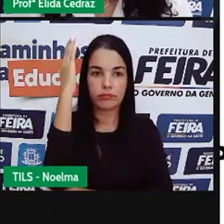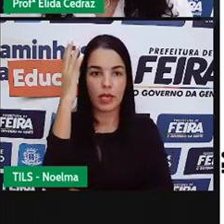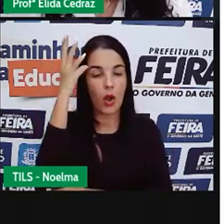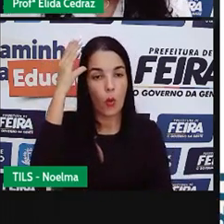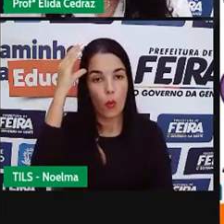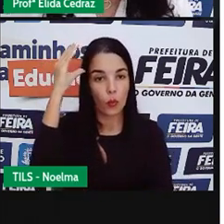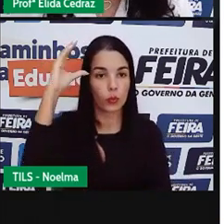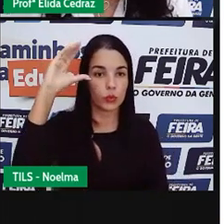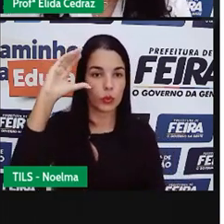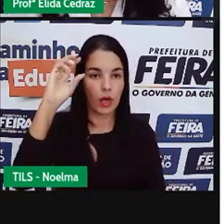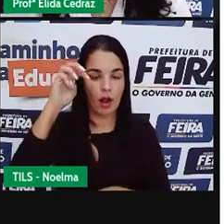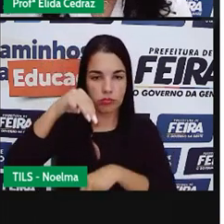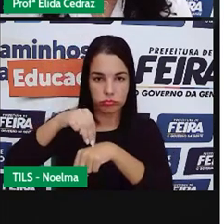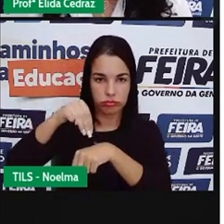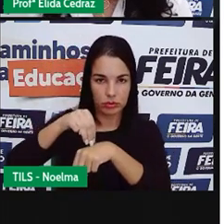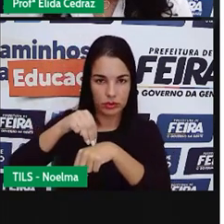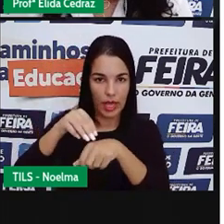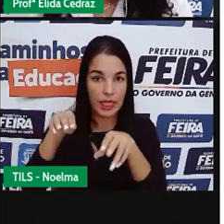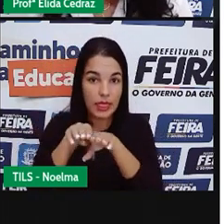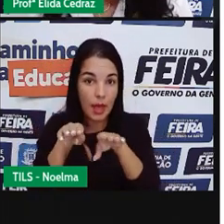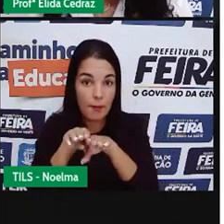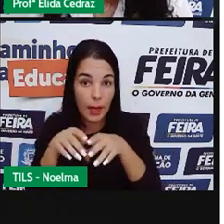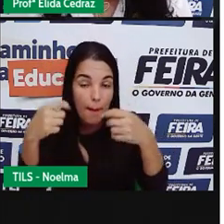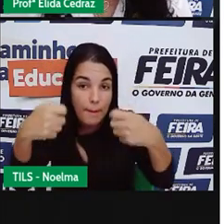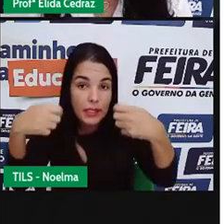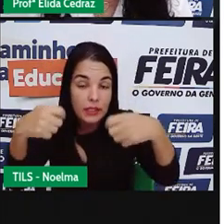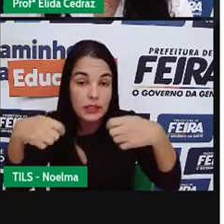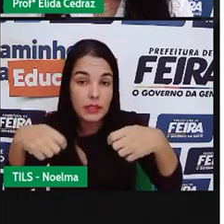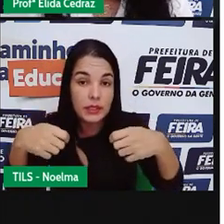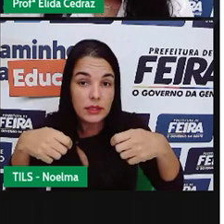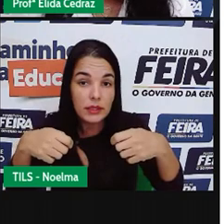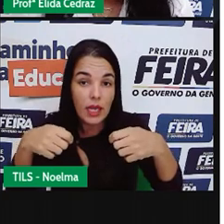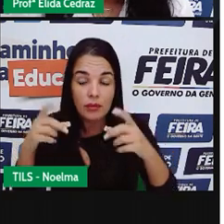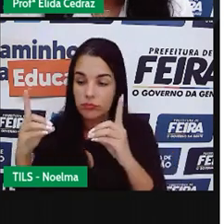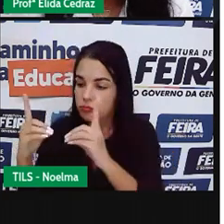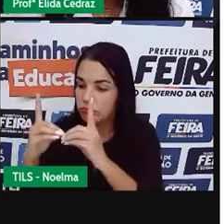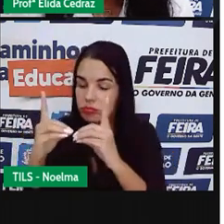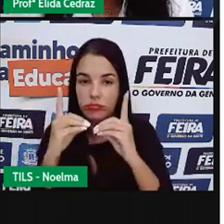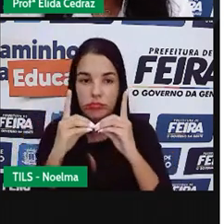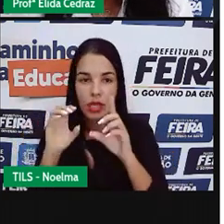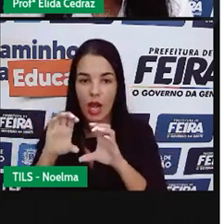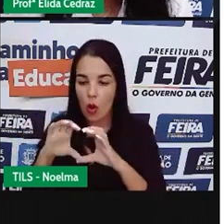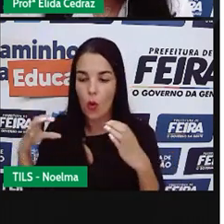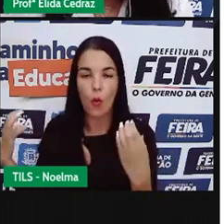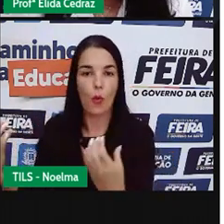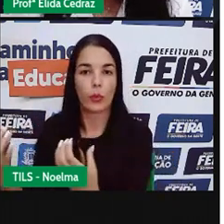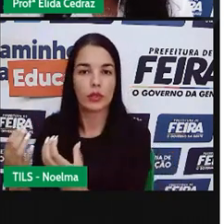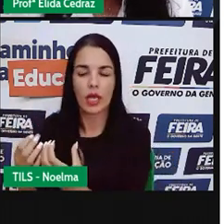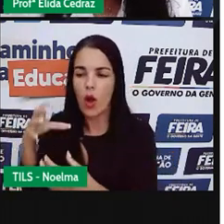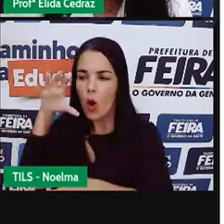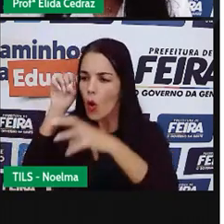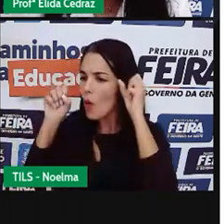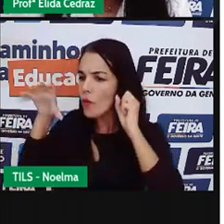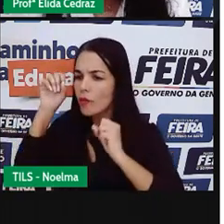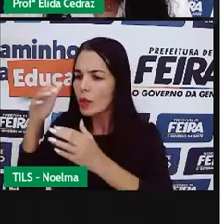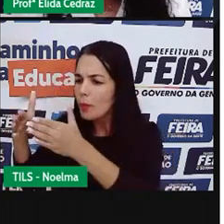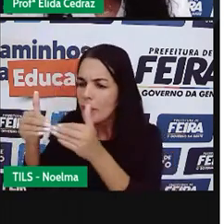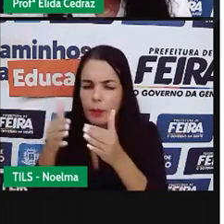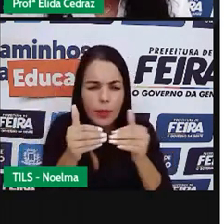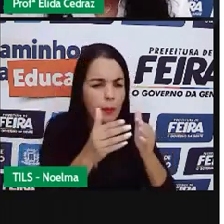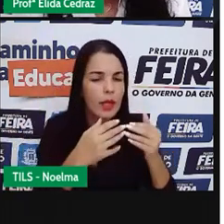Ele também deve atender a comunidade ouvindo as suas reivindicações e os seus